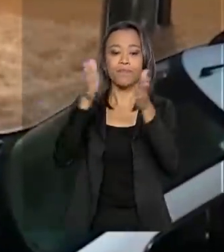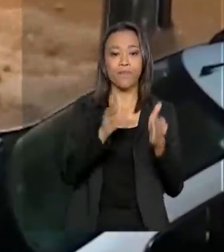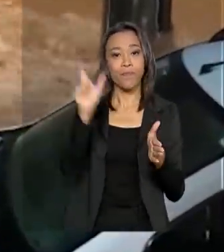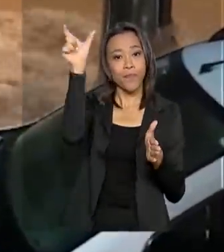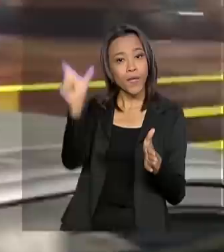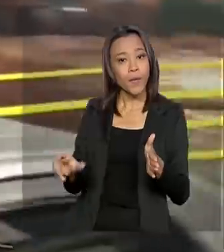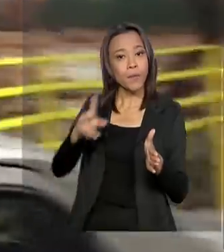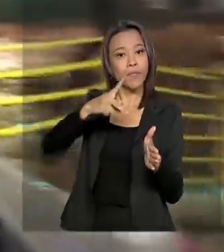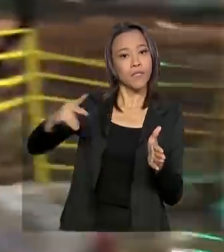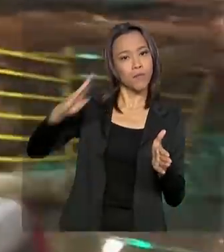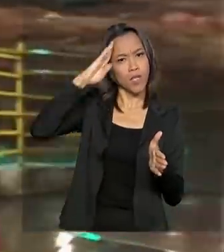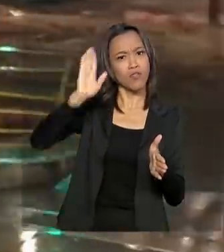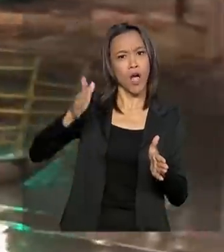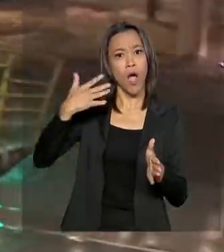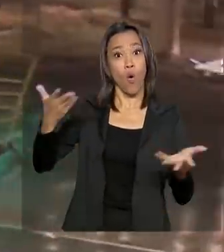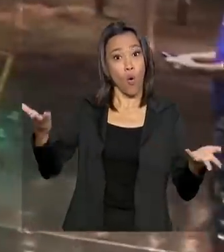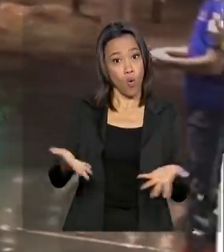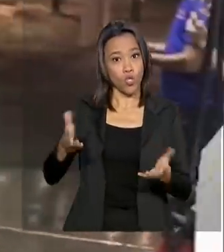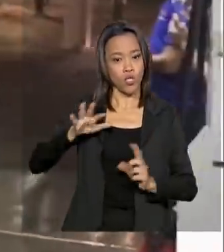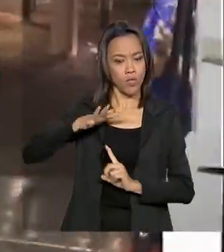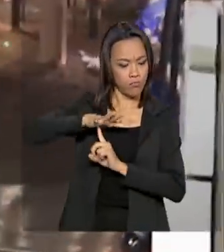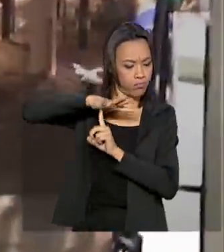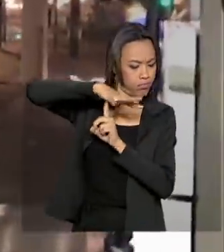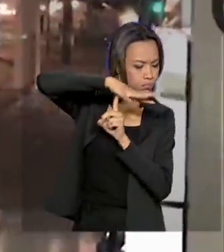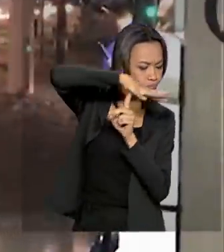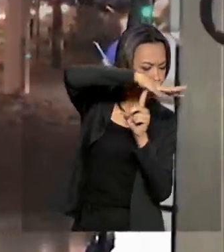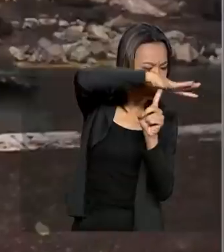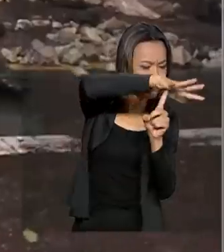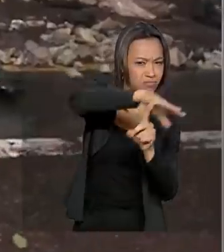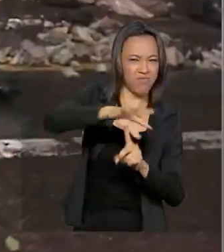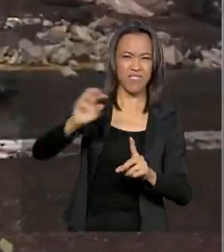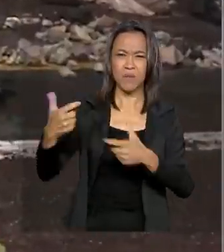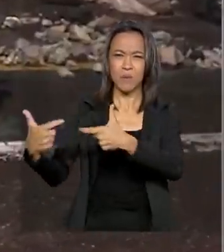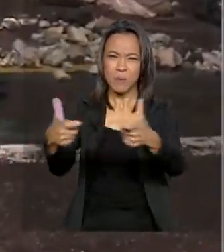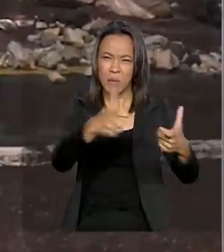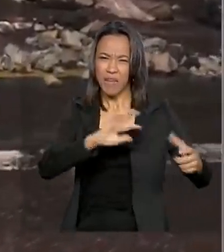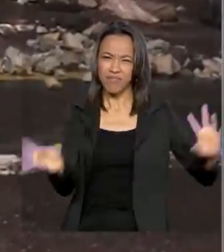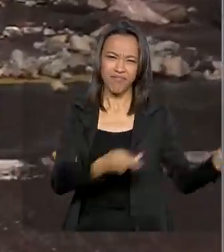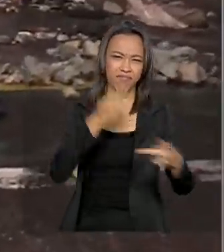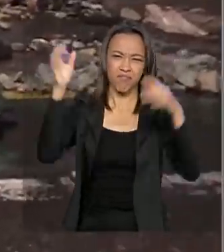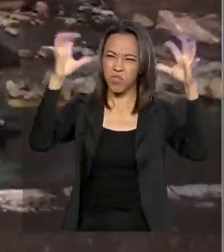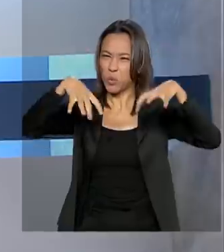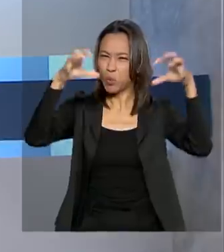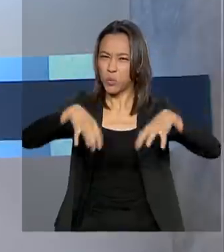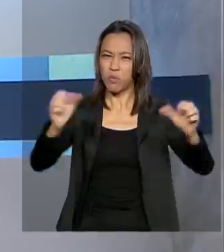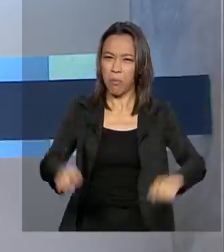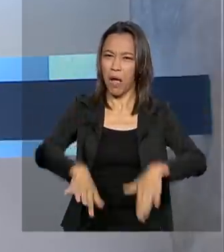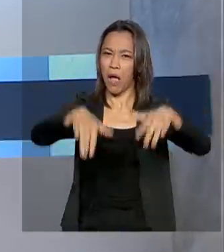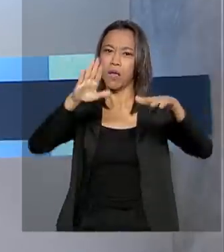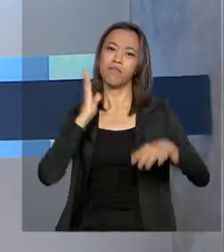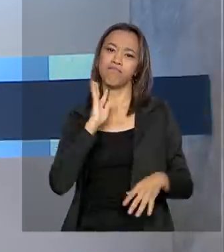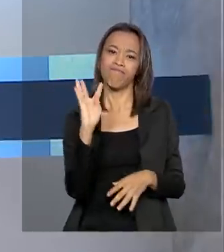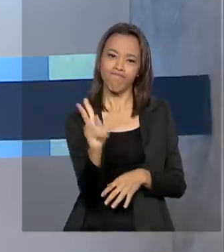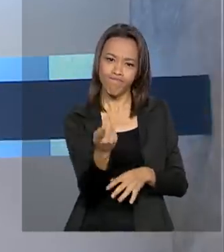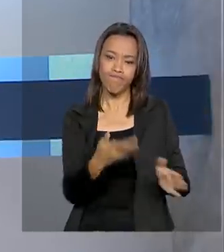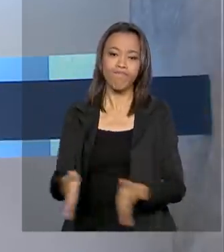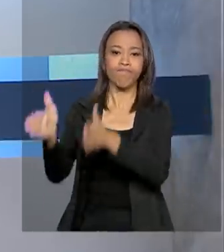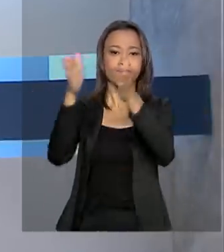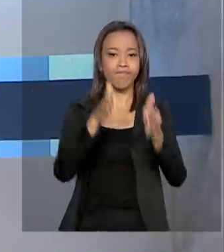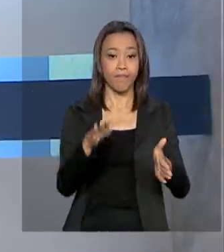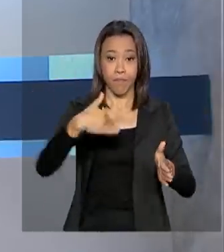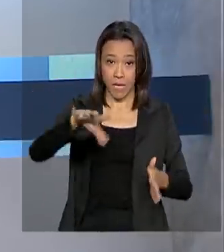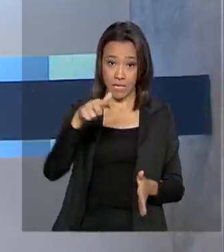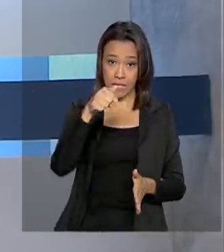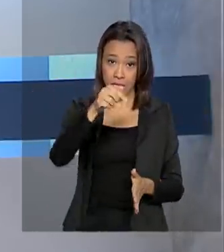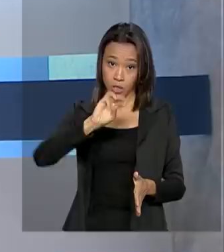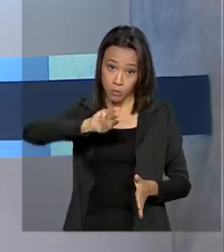Jair Bolsonaro faz sobrevoo hoje nas áreas atingidas pelas fortes chuvas em Minas Gerais. Mais de 7 milhões e